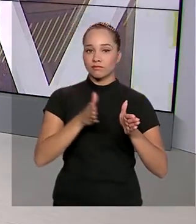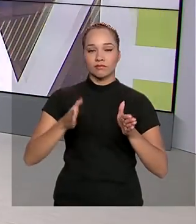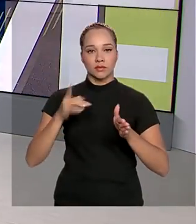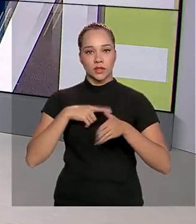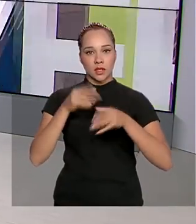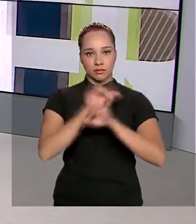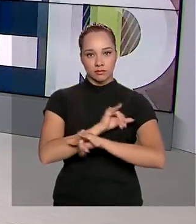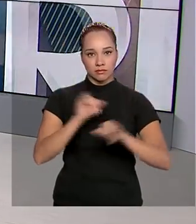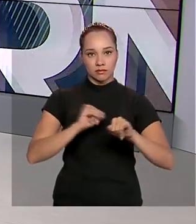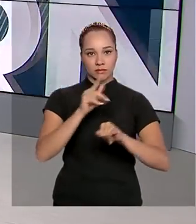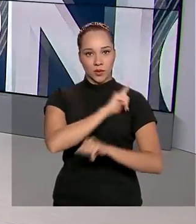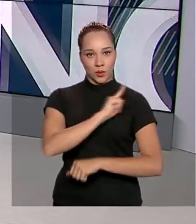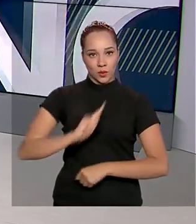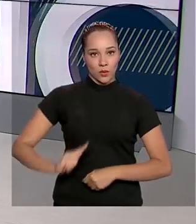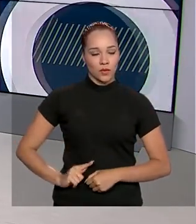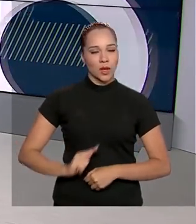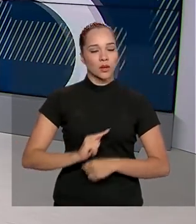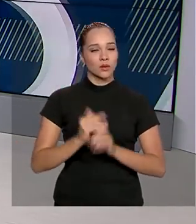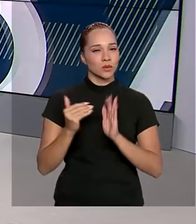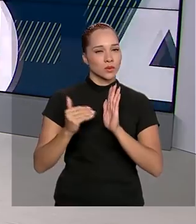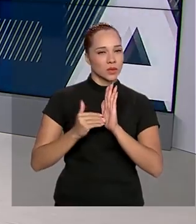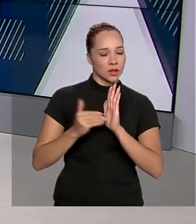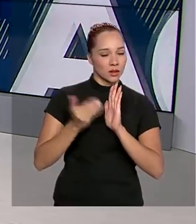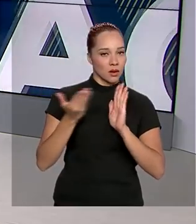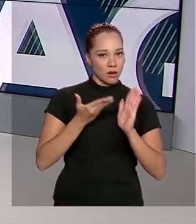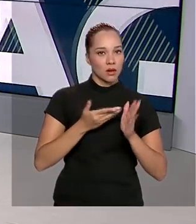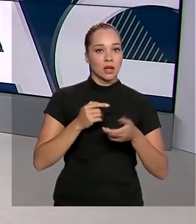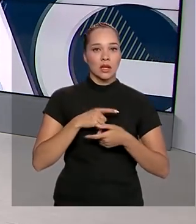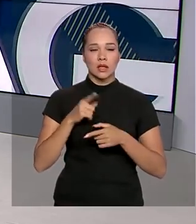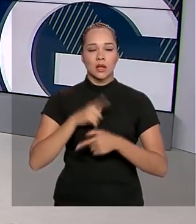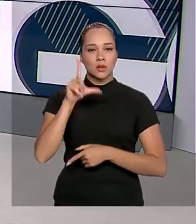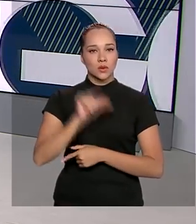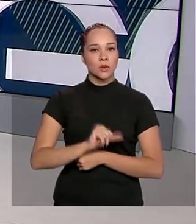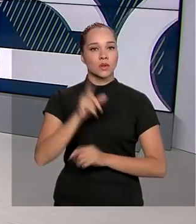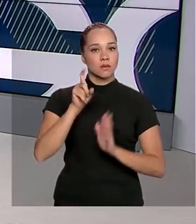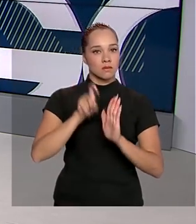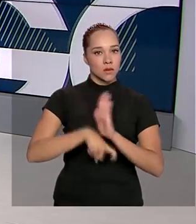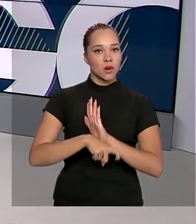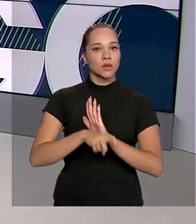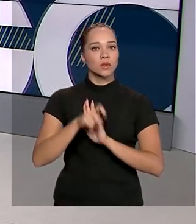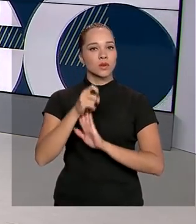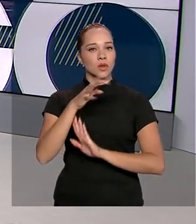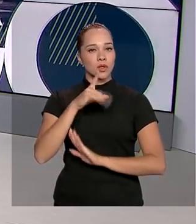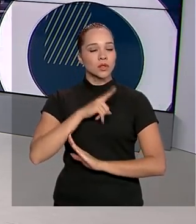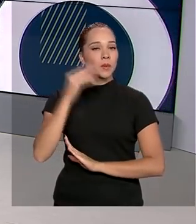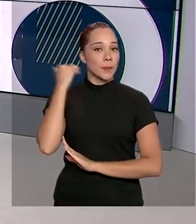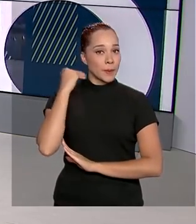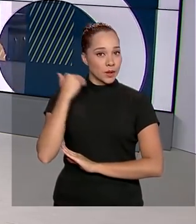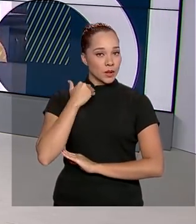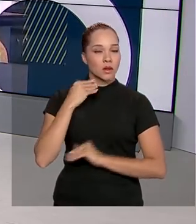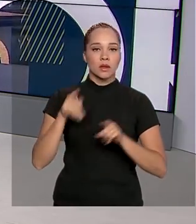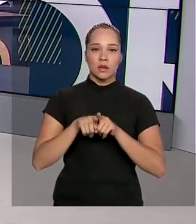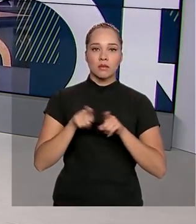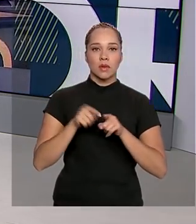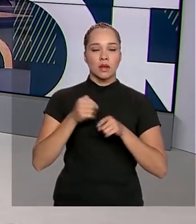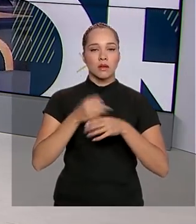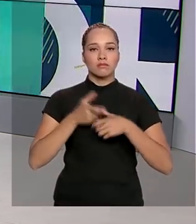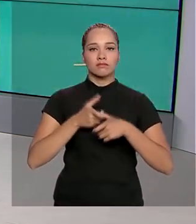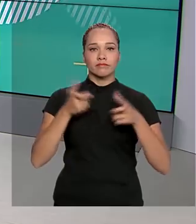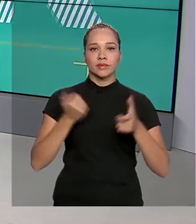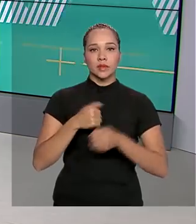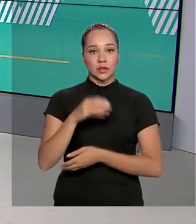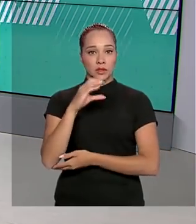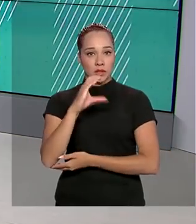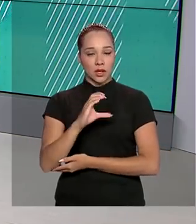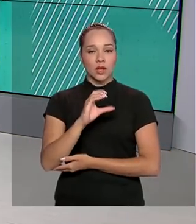anunciadas pelo governo federal nos últimos dias, estão a redução de impostos compulsórios de bancos e ampliação de crédito